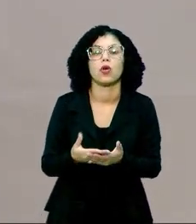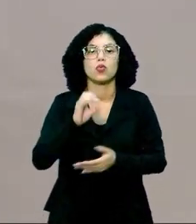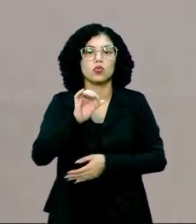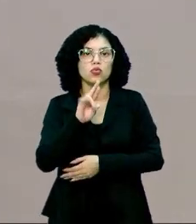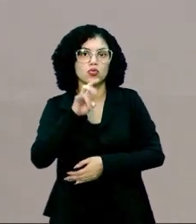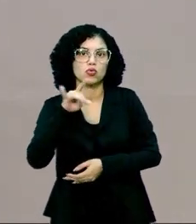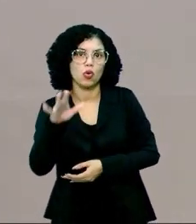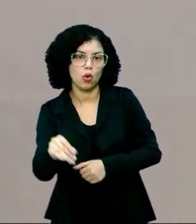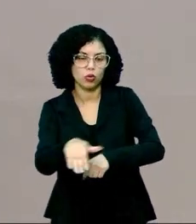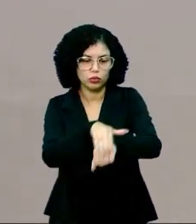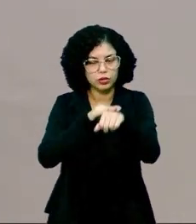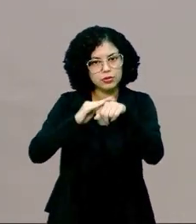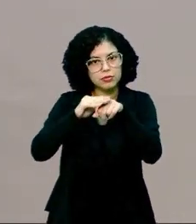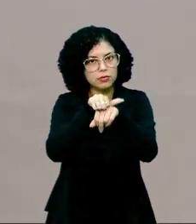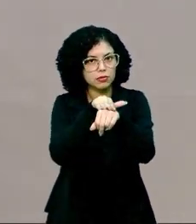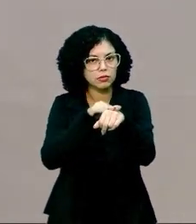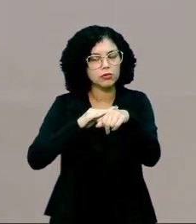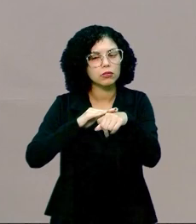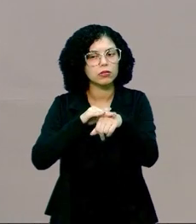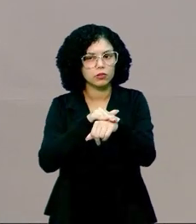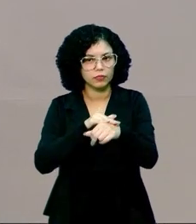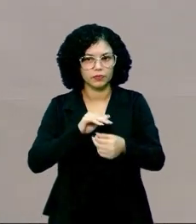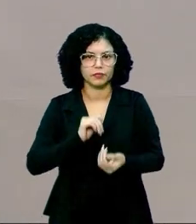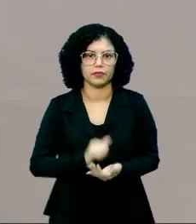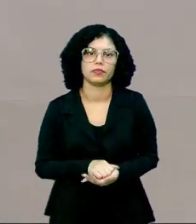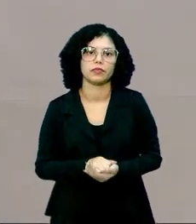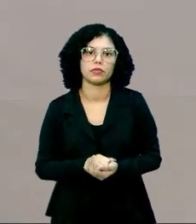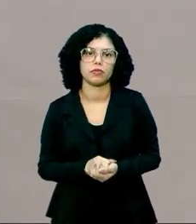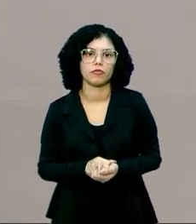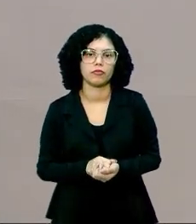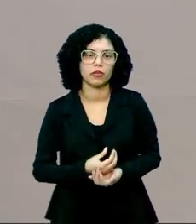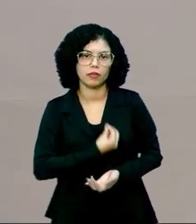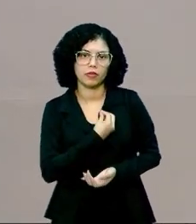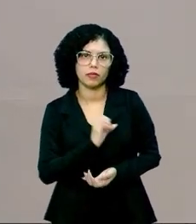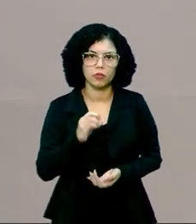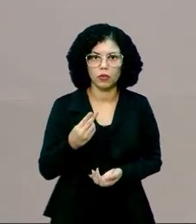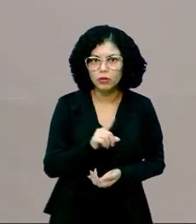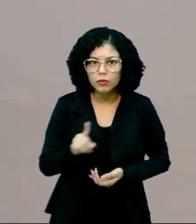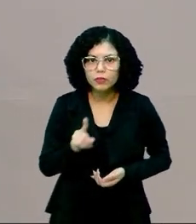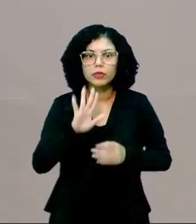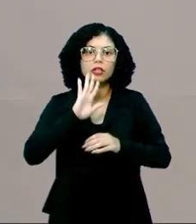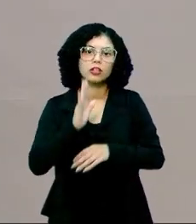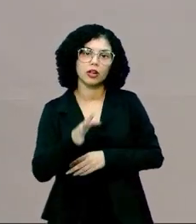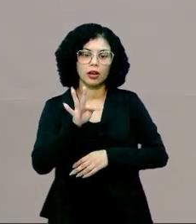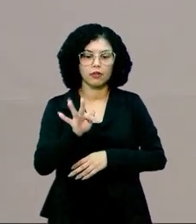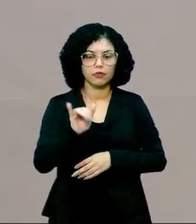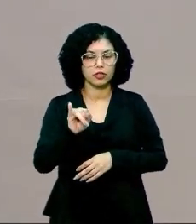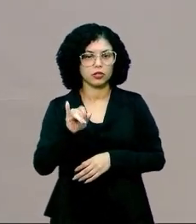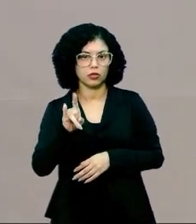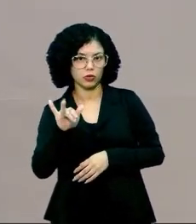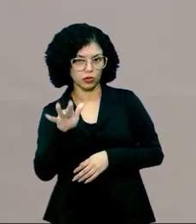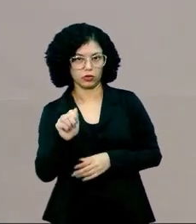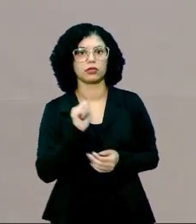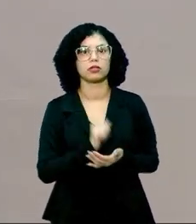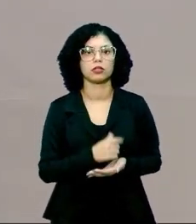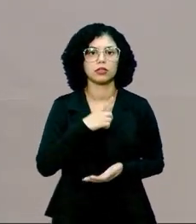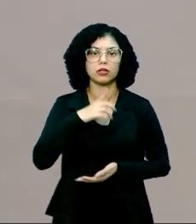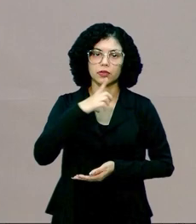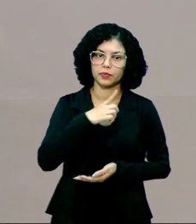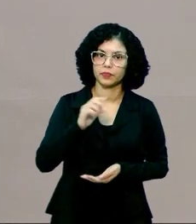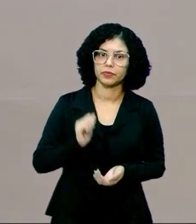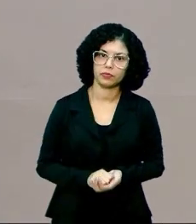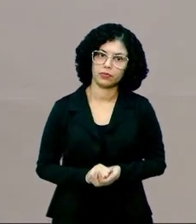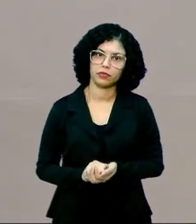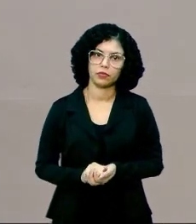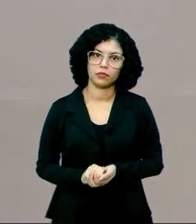órgãos, os tecidos. Tá vivo ou não? Já a fisiologia é diferente. Ela tem